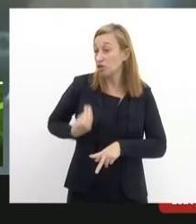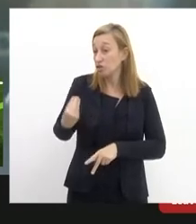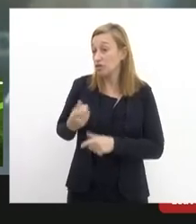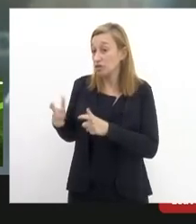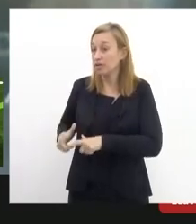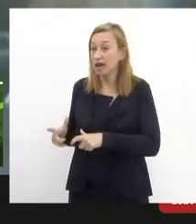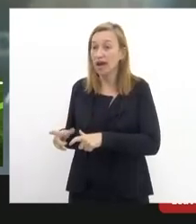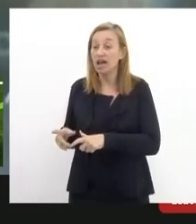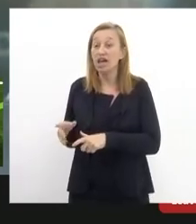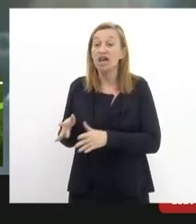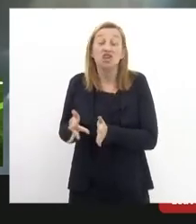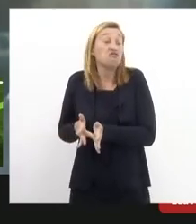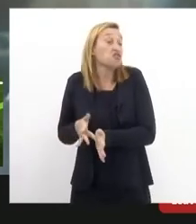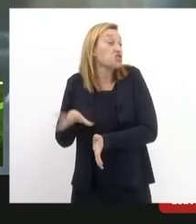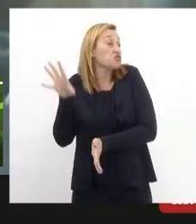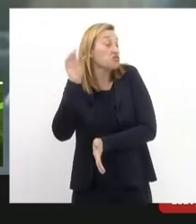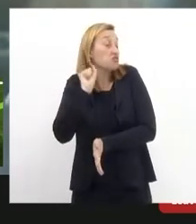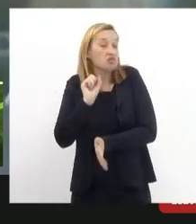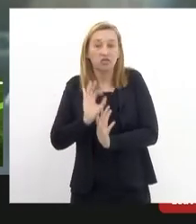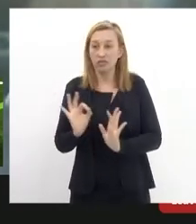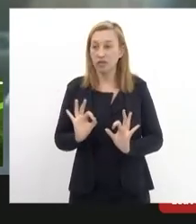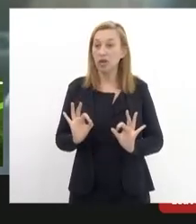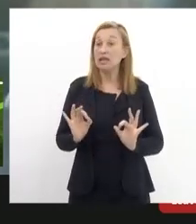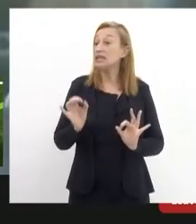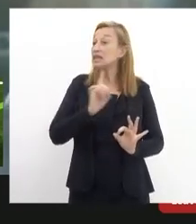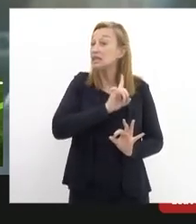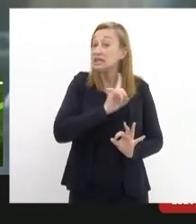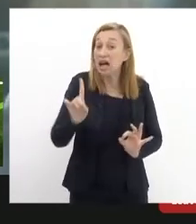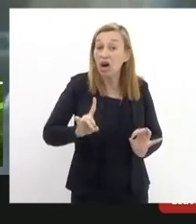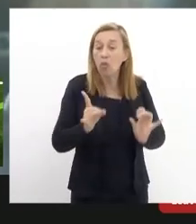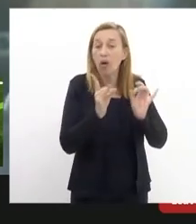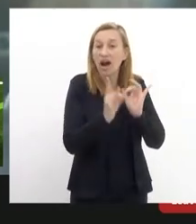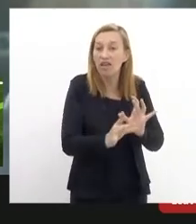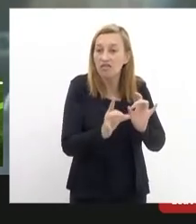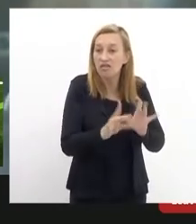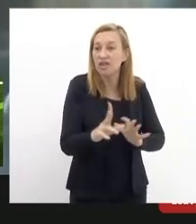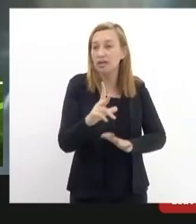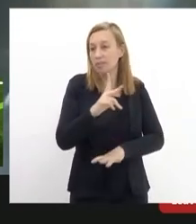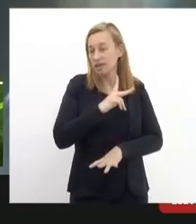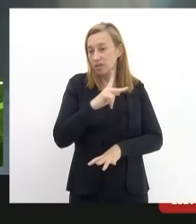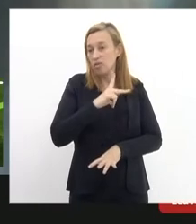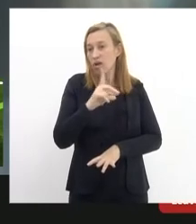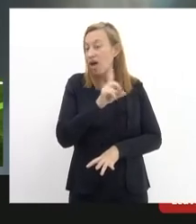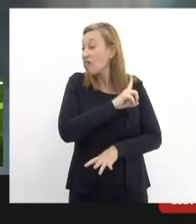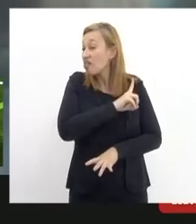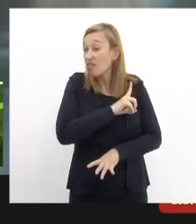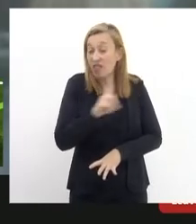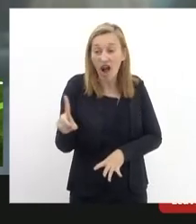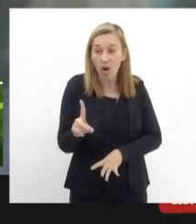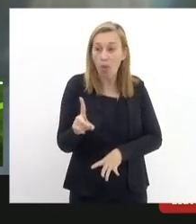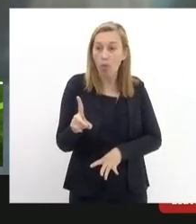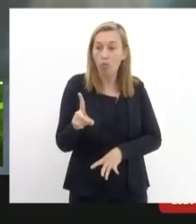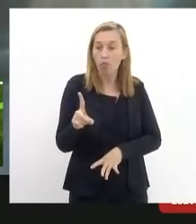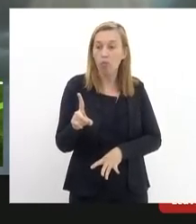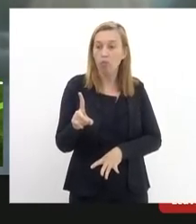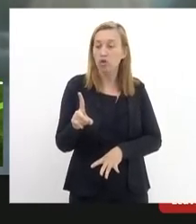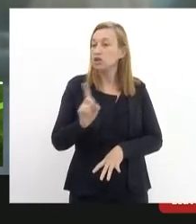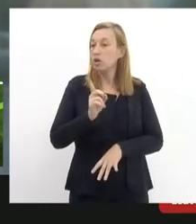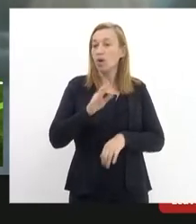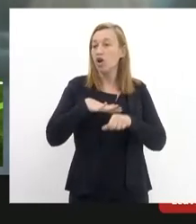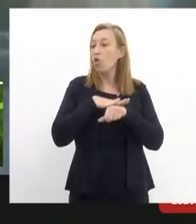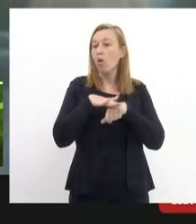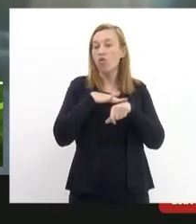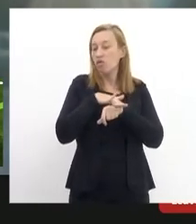finge que não ouve não a privatização privatização não é nem conversa para estar em nenhuma roda em